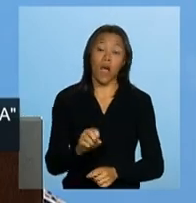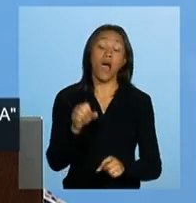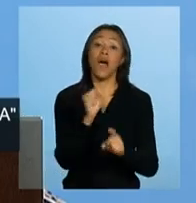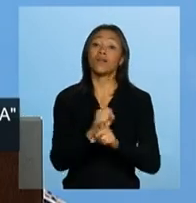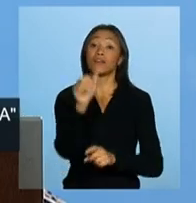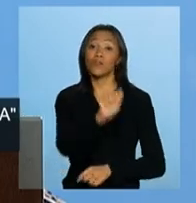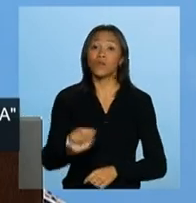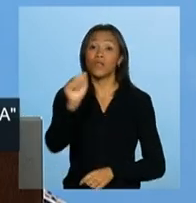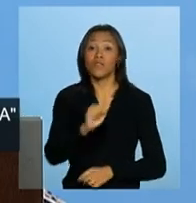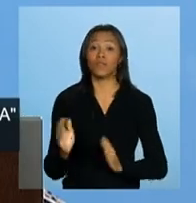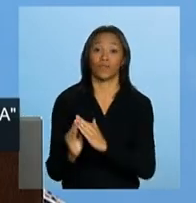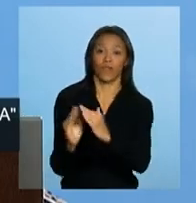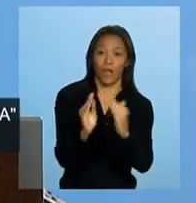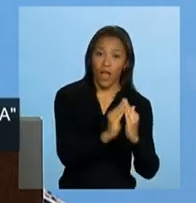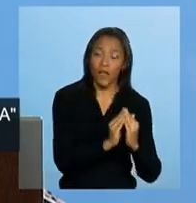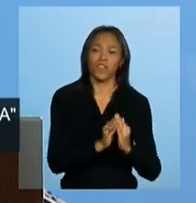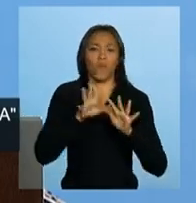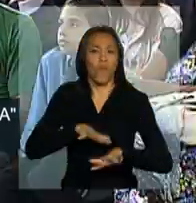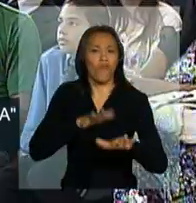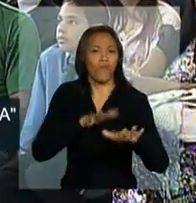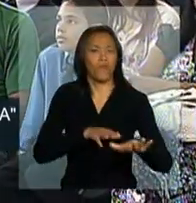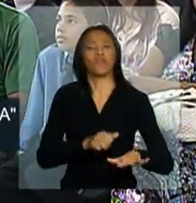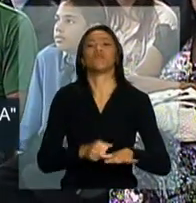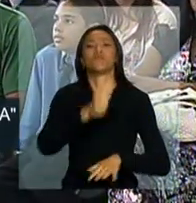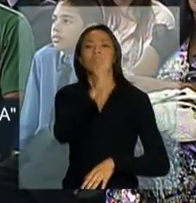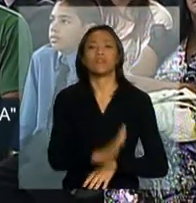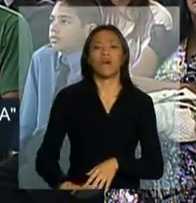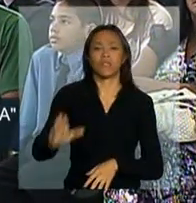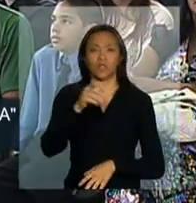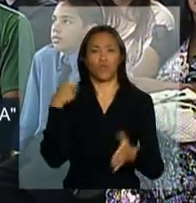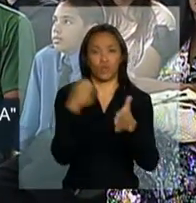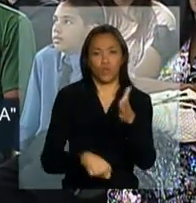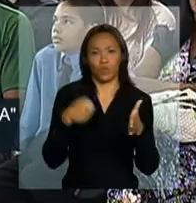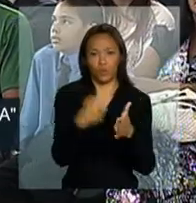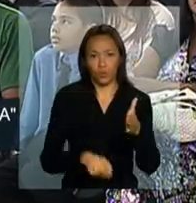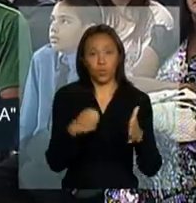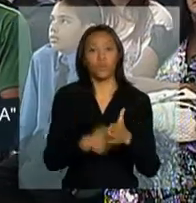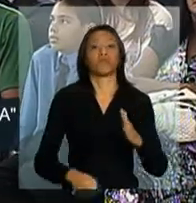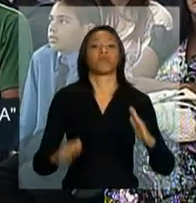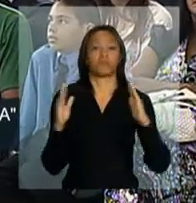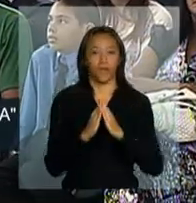de Moradores, ao Movimento Nacional de Luta pela Moradia.